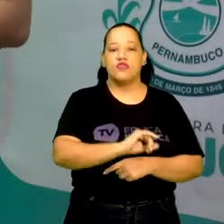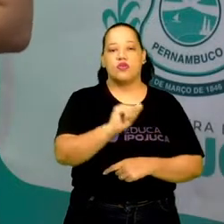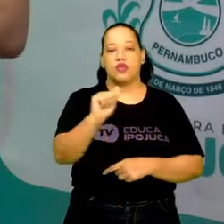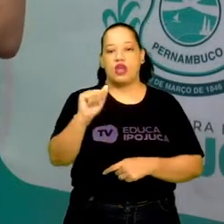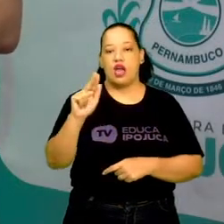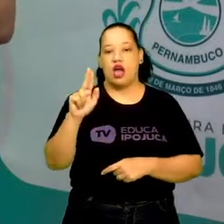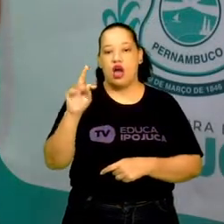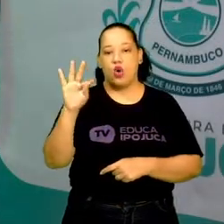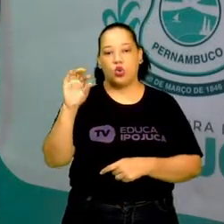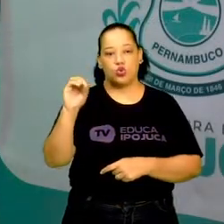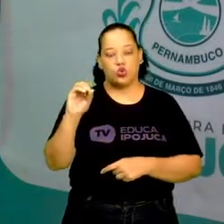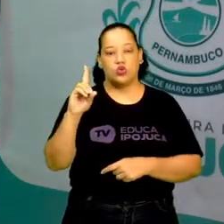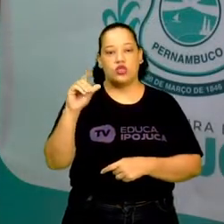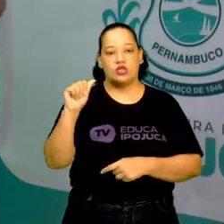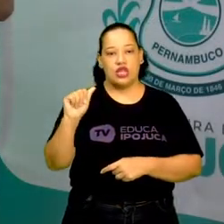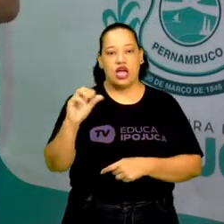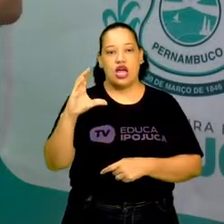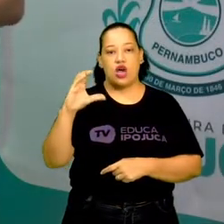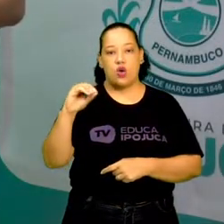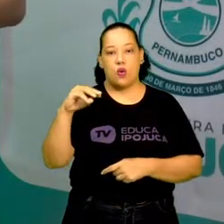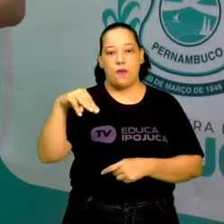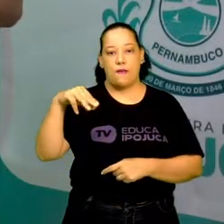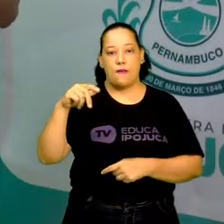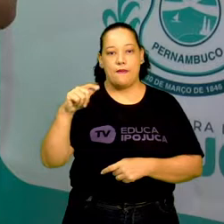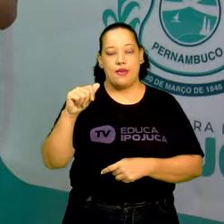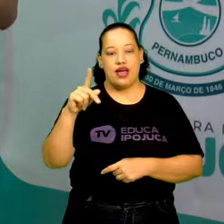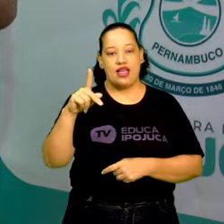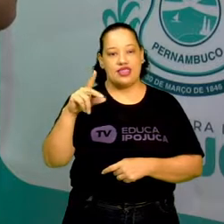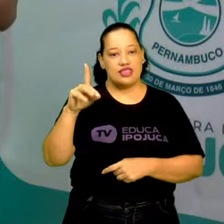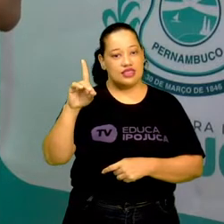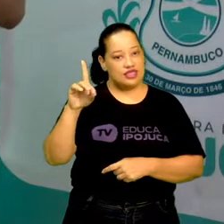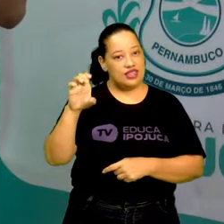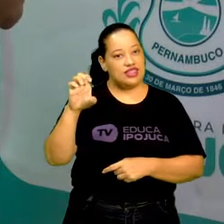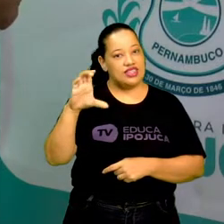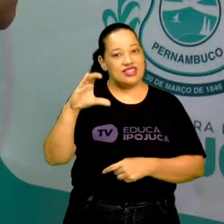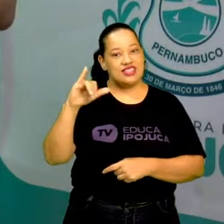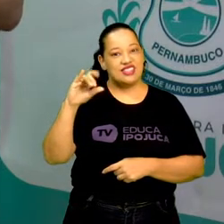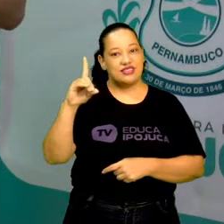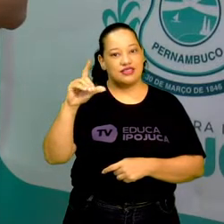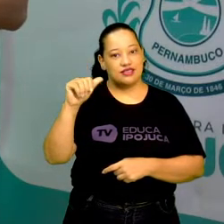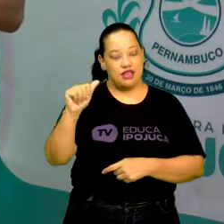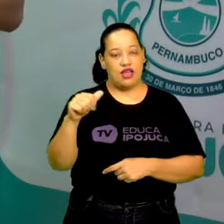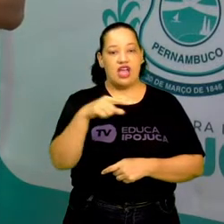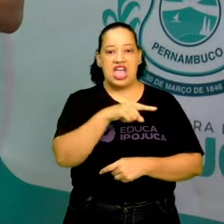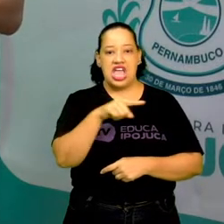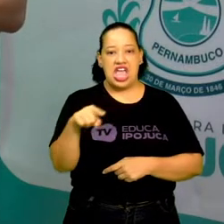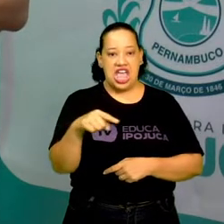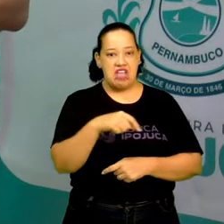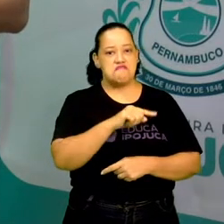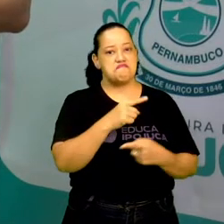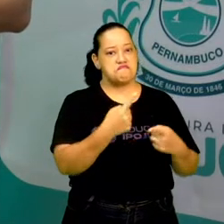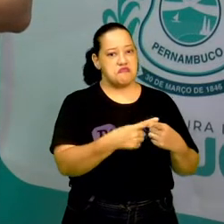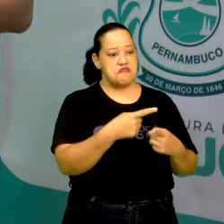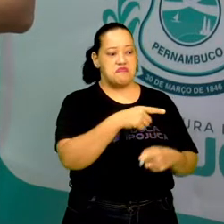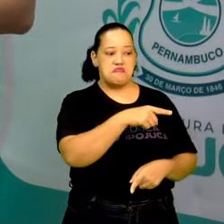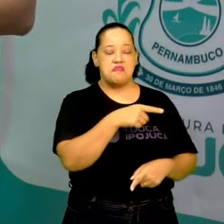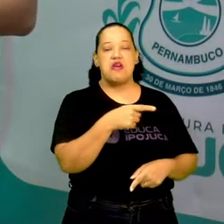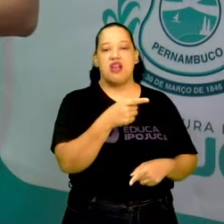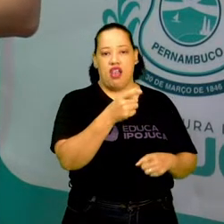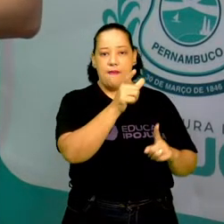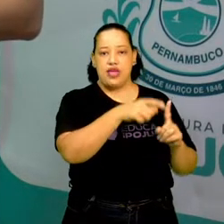É uma referência ao personagem. E lá o personagem não morreu por causa das suas benditas façanhas,